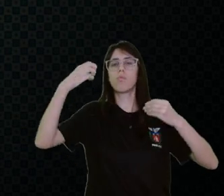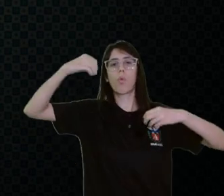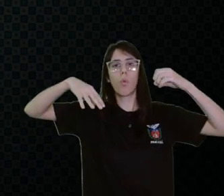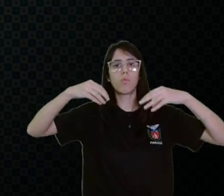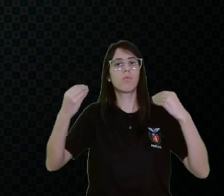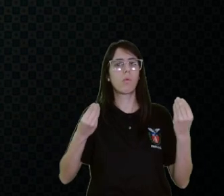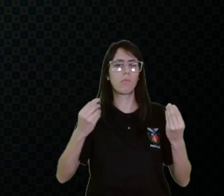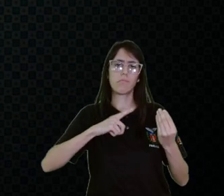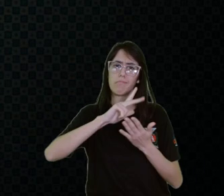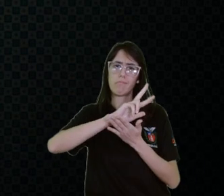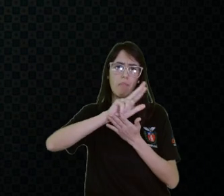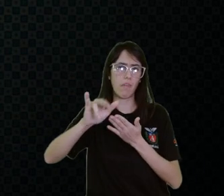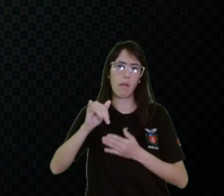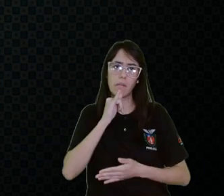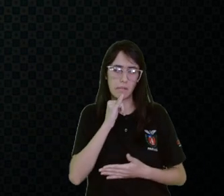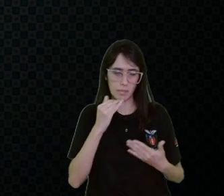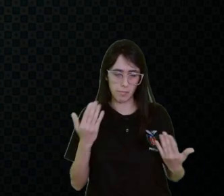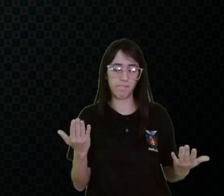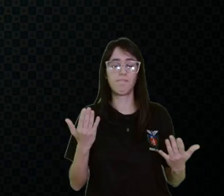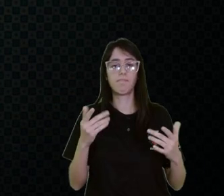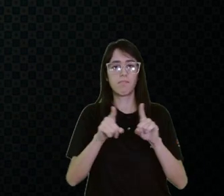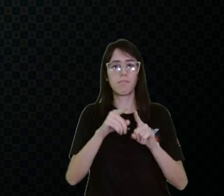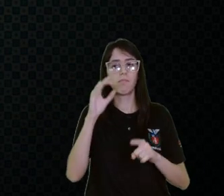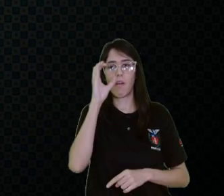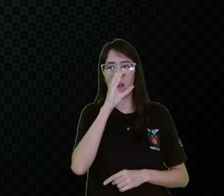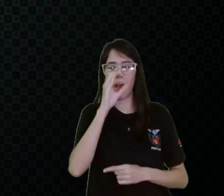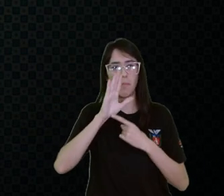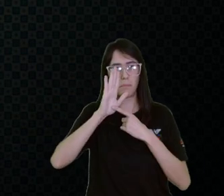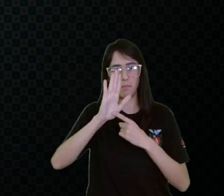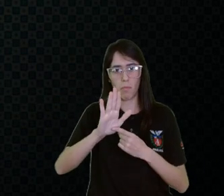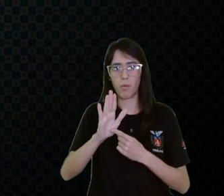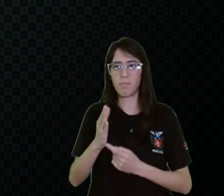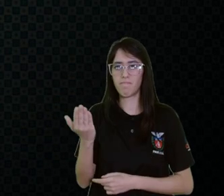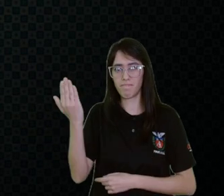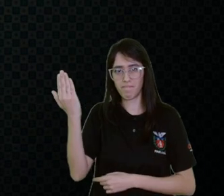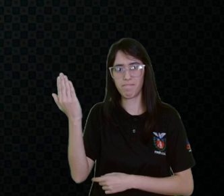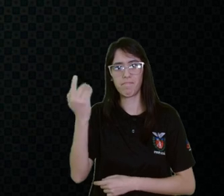exemplos. Aqui, a gente trouxe muito rapidamente alguns exemplos de